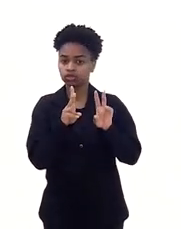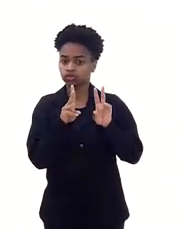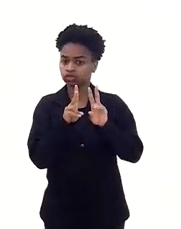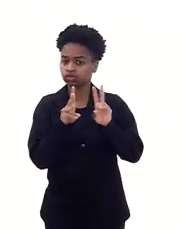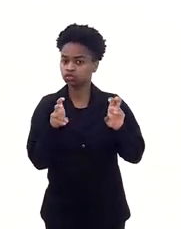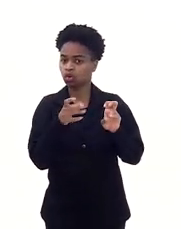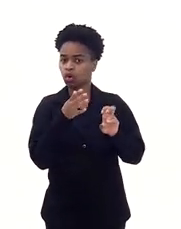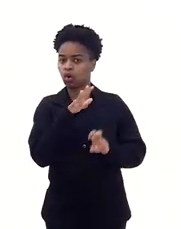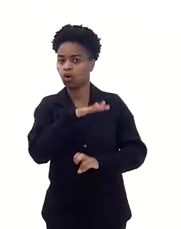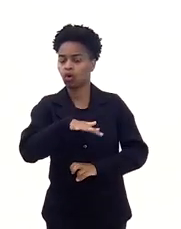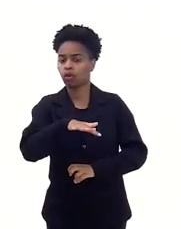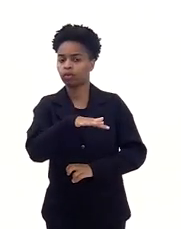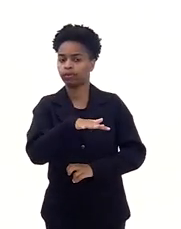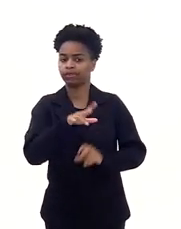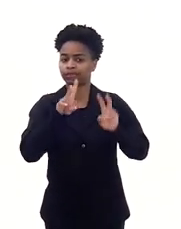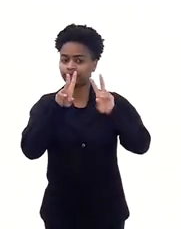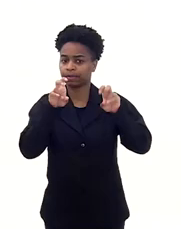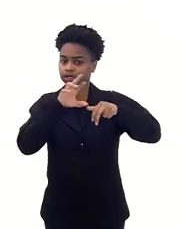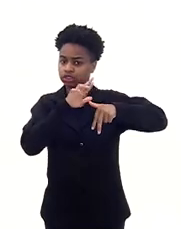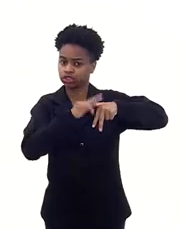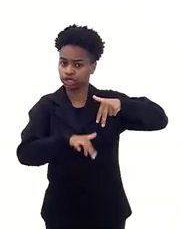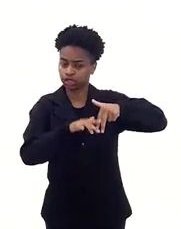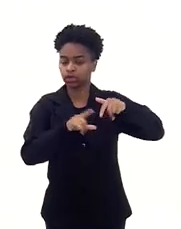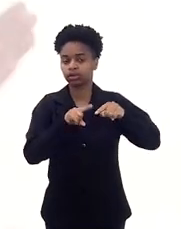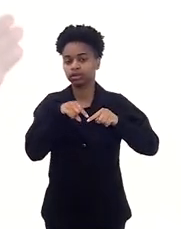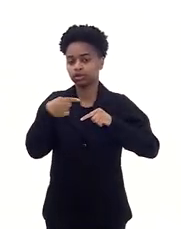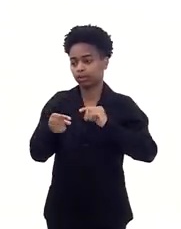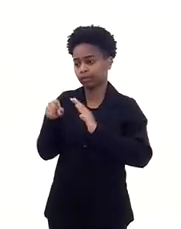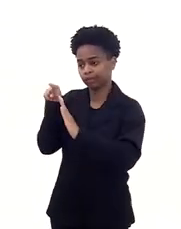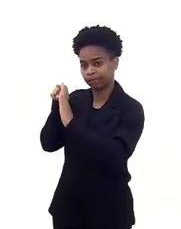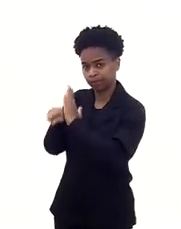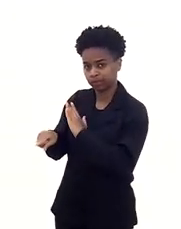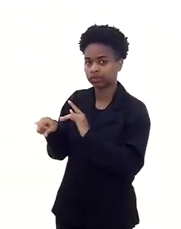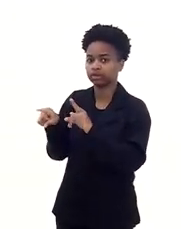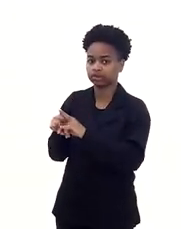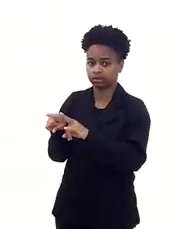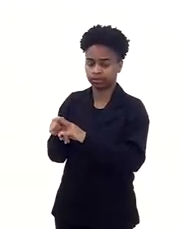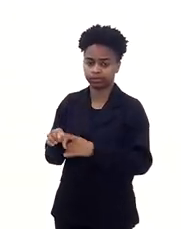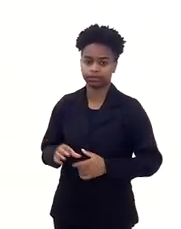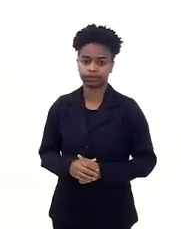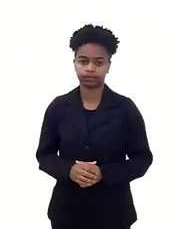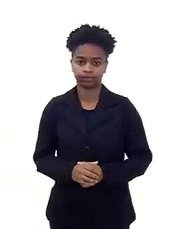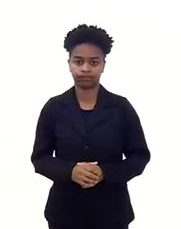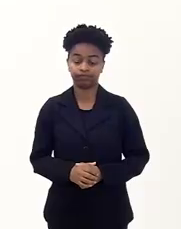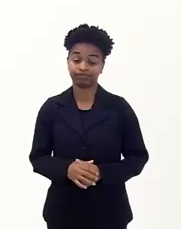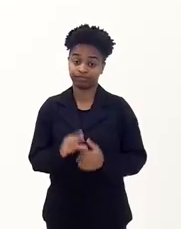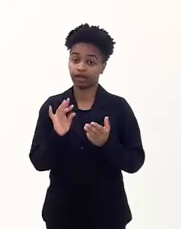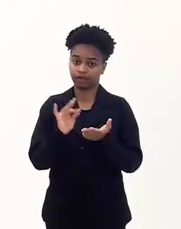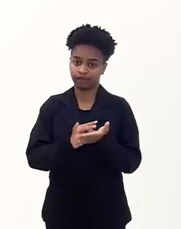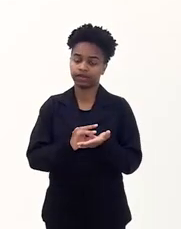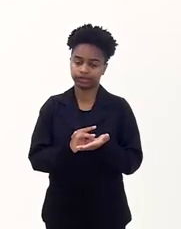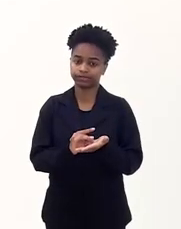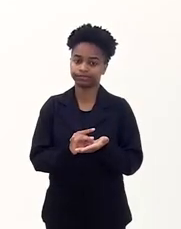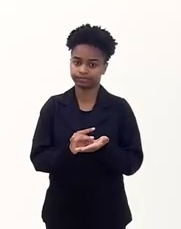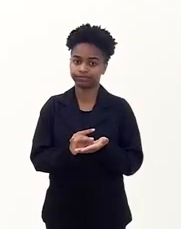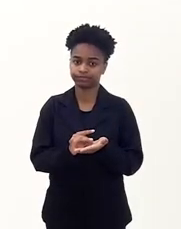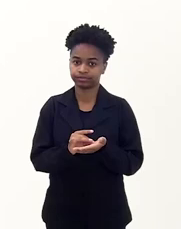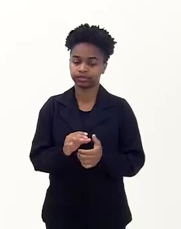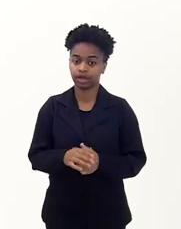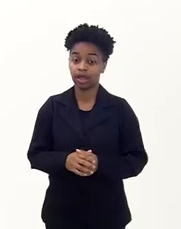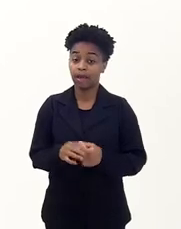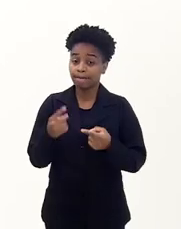sobre essa questão, essa abordagem da questão de gênero. E depois passamos à deputada também para a consideração. Sim, é uma verdade.